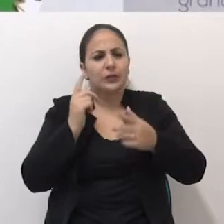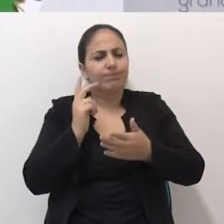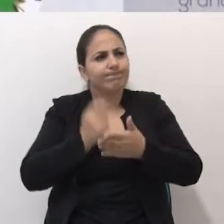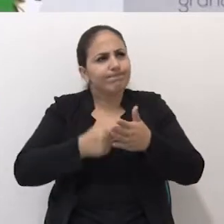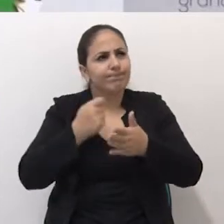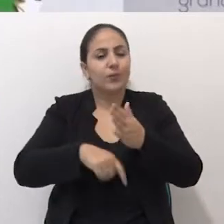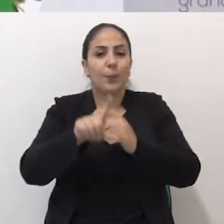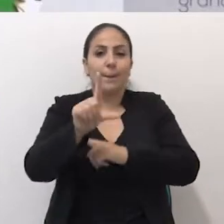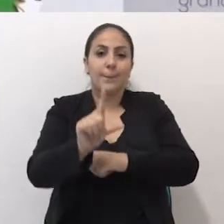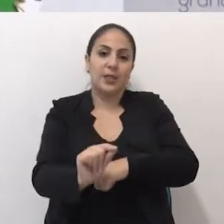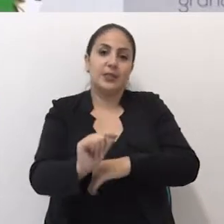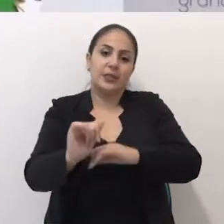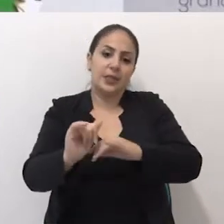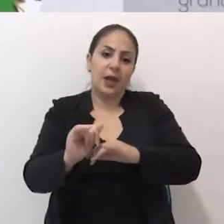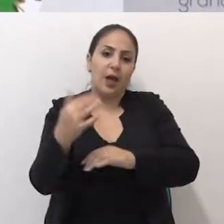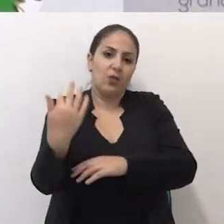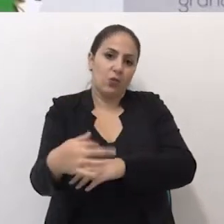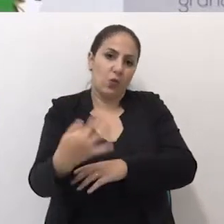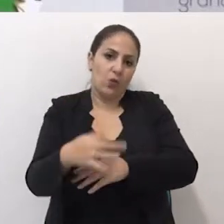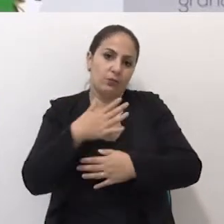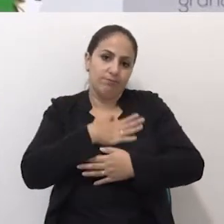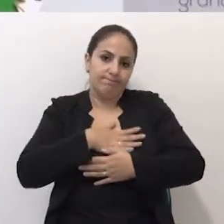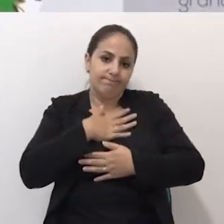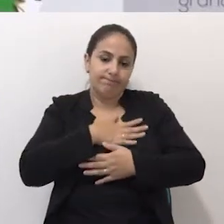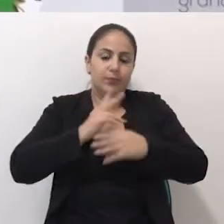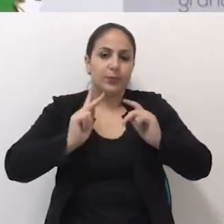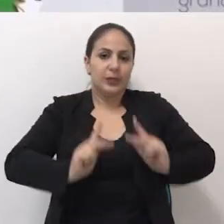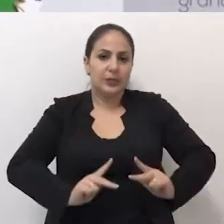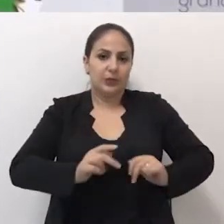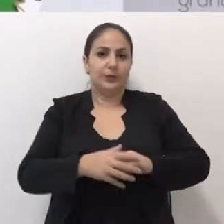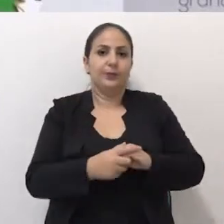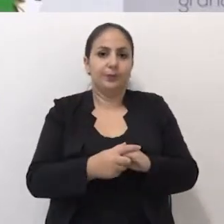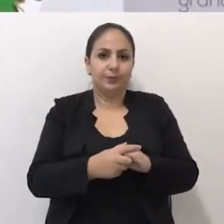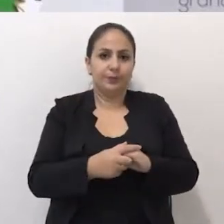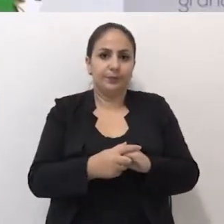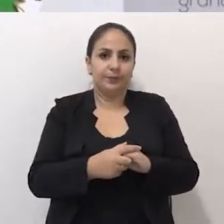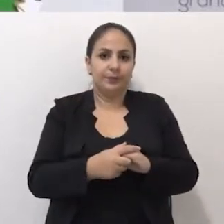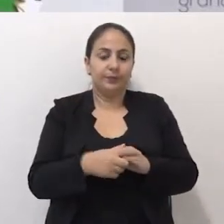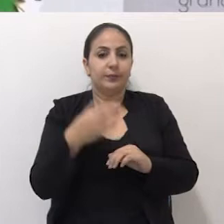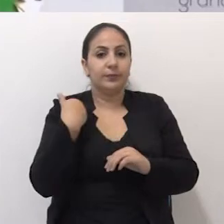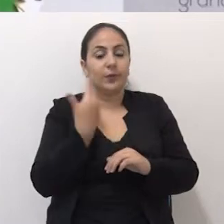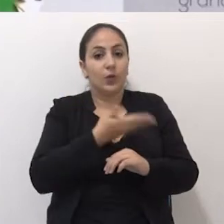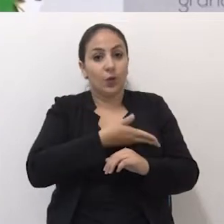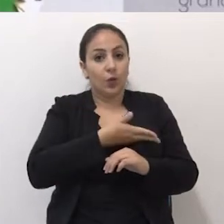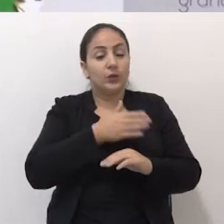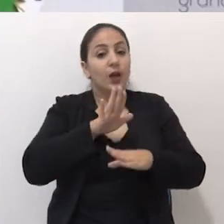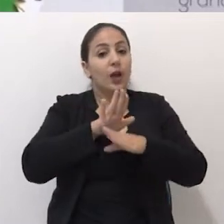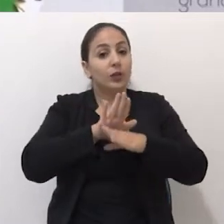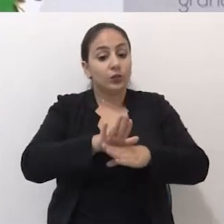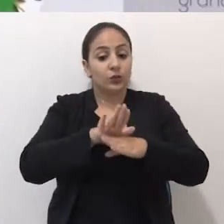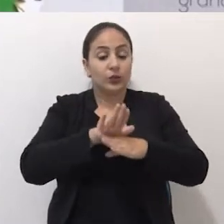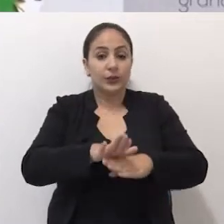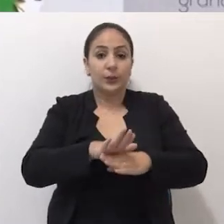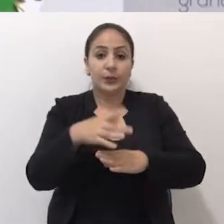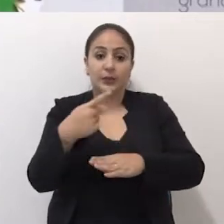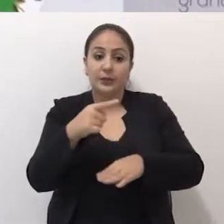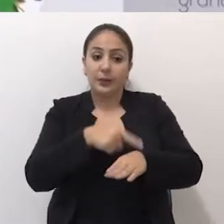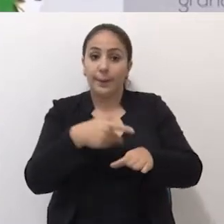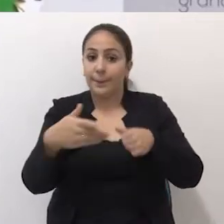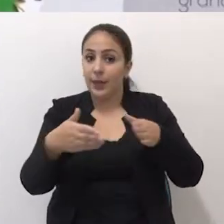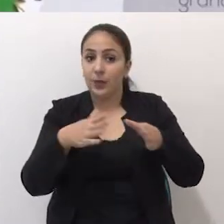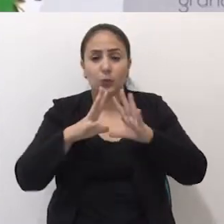pelo menos amenizar um pouco da dor dessas pessoas. E a gente ajudou ao longo desse